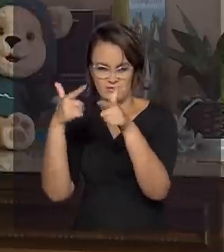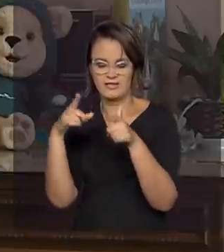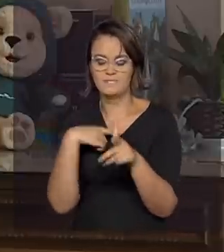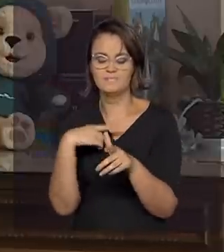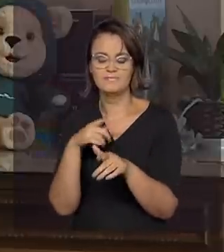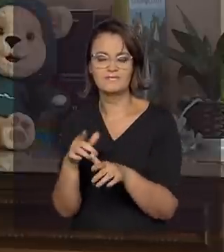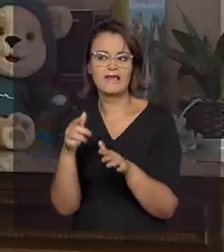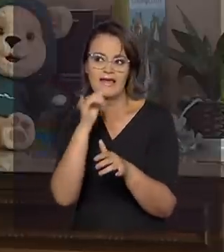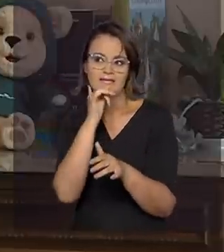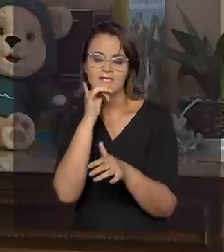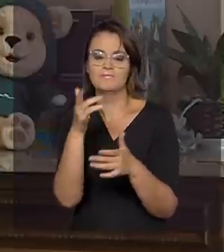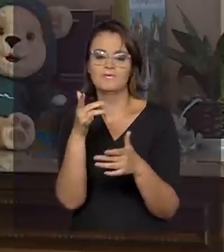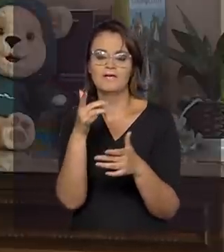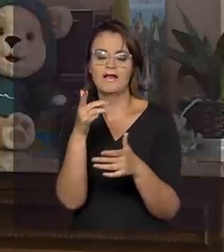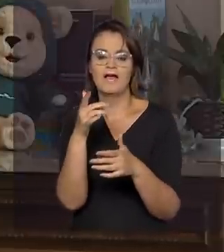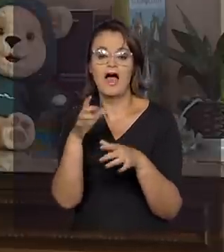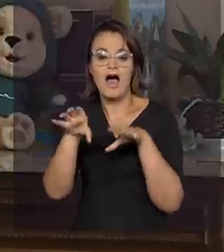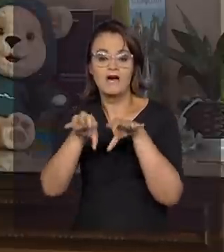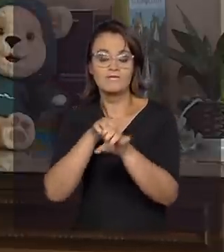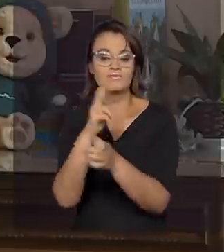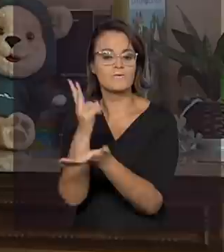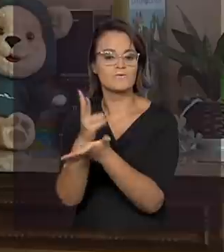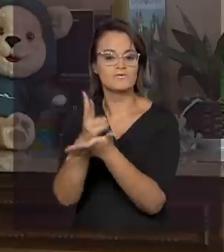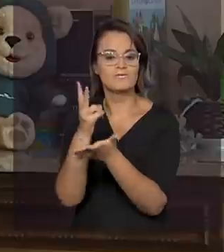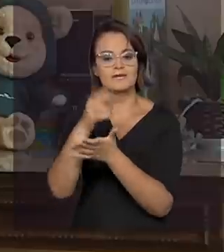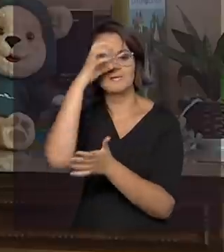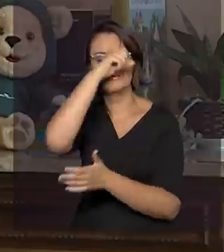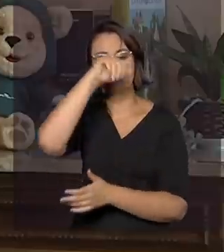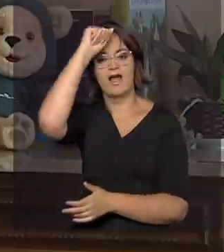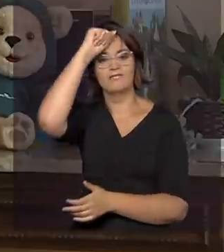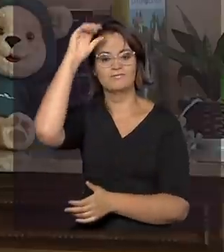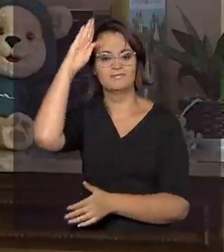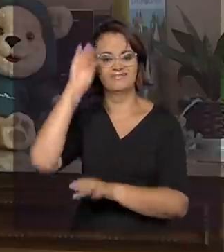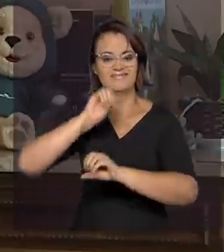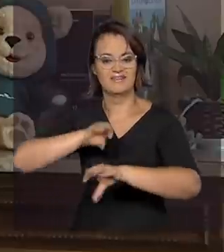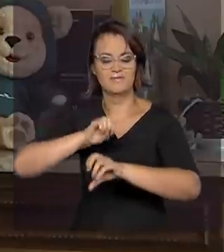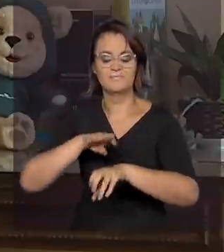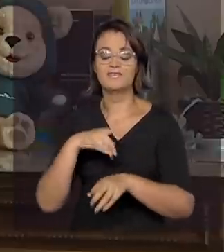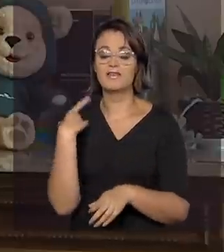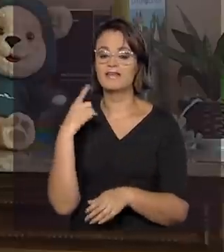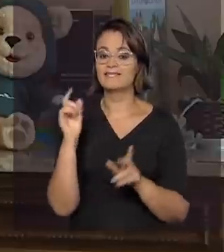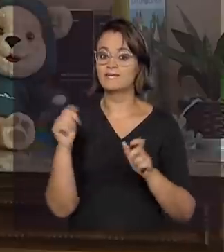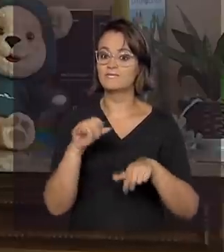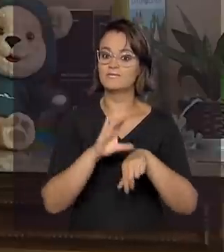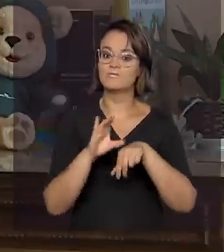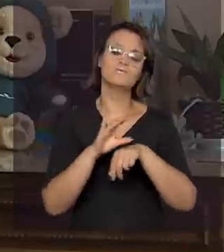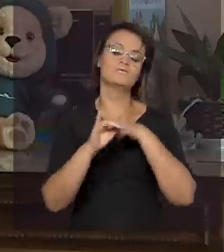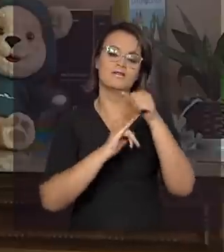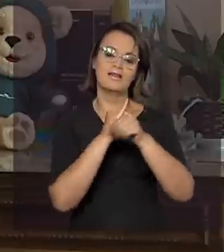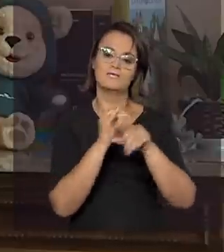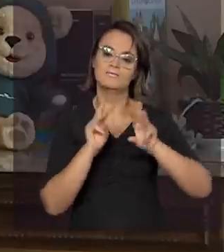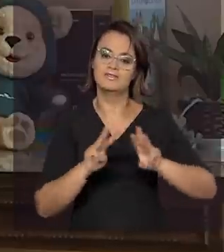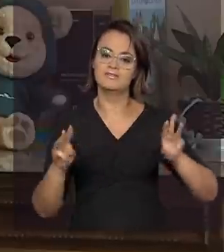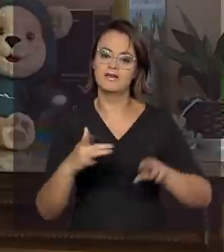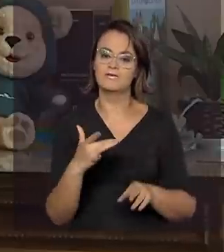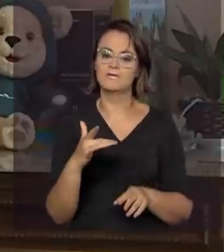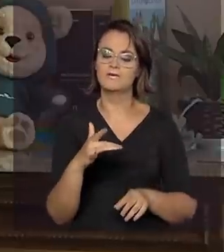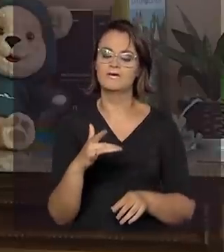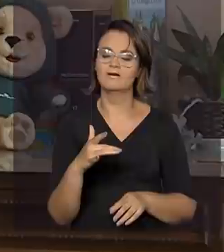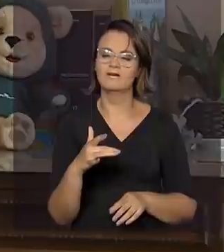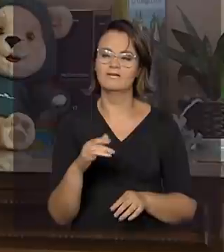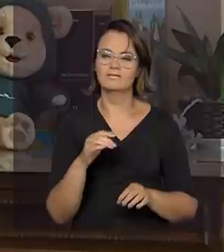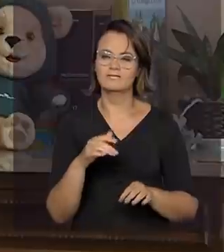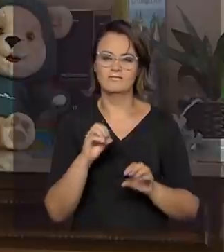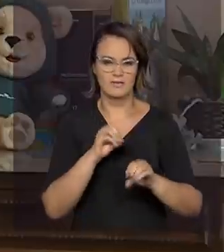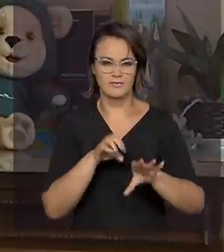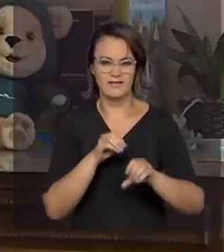é a formação continuada em práticas de alfabetização. Há uma versão online no site do Ministério da Educação, no Avamec,